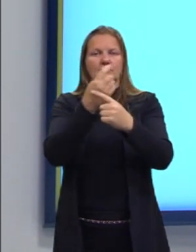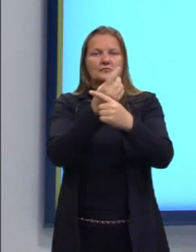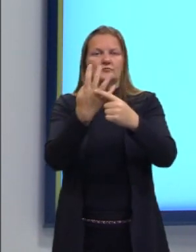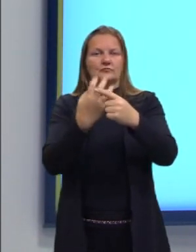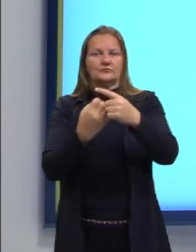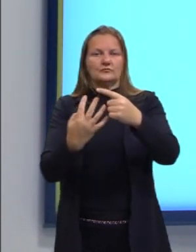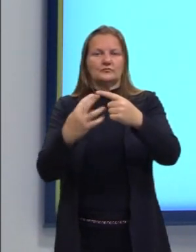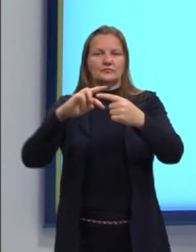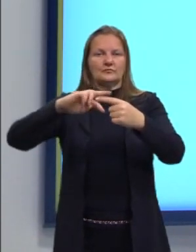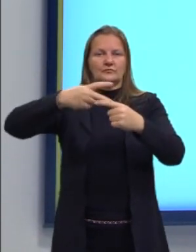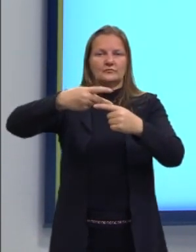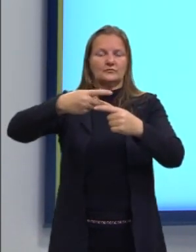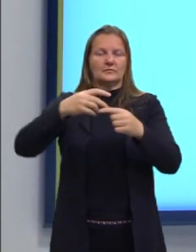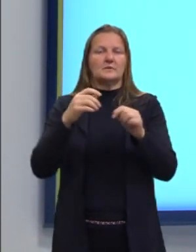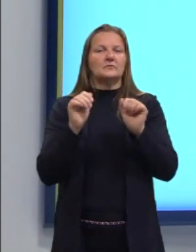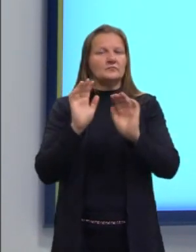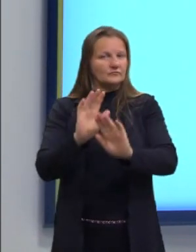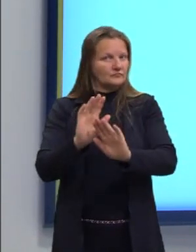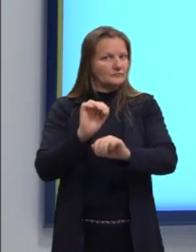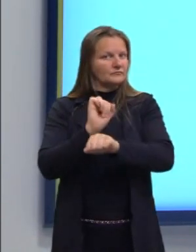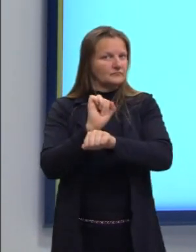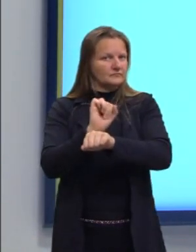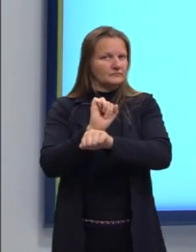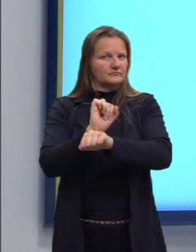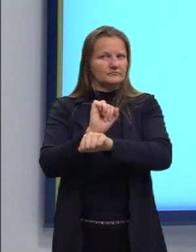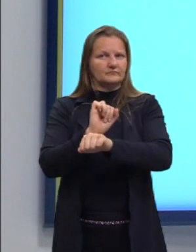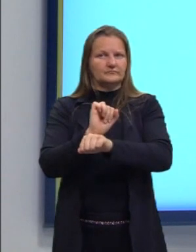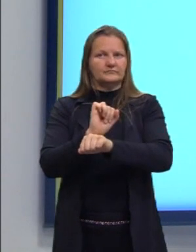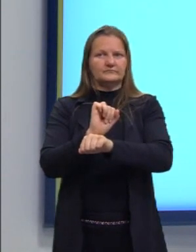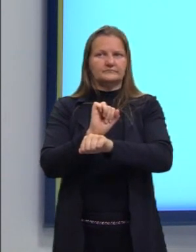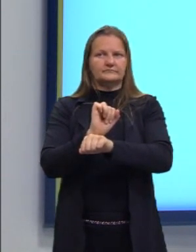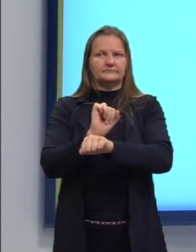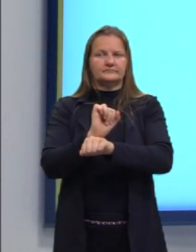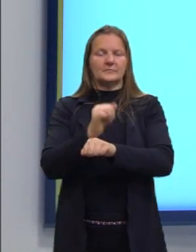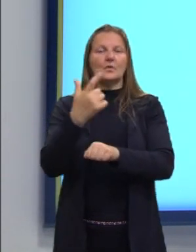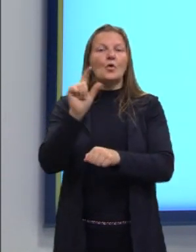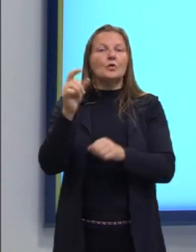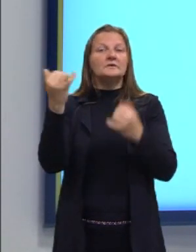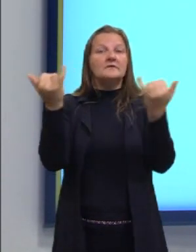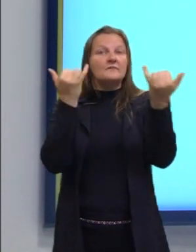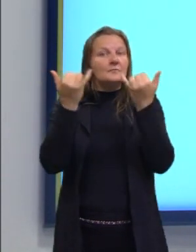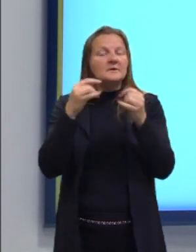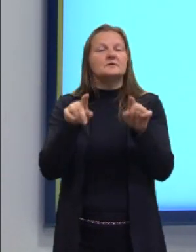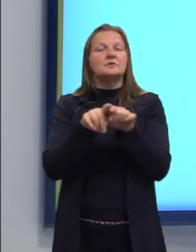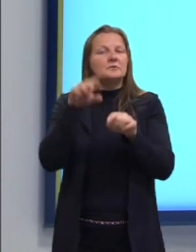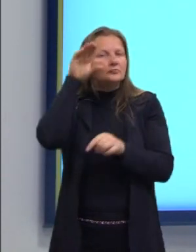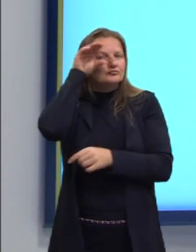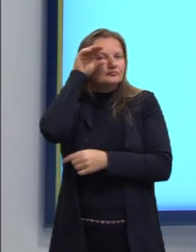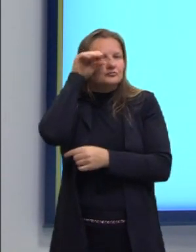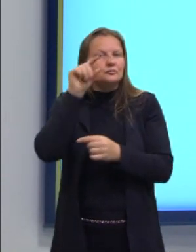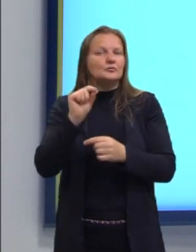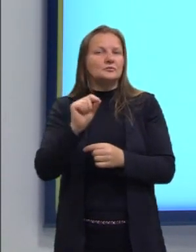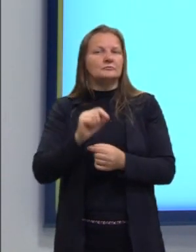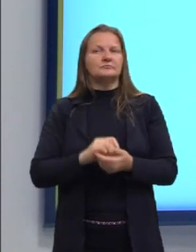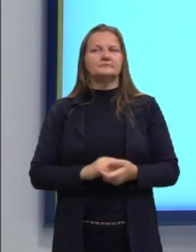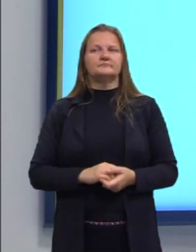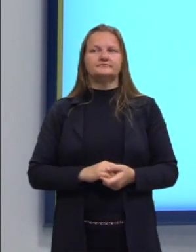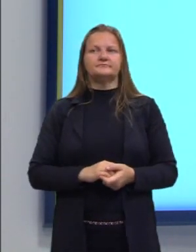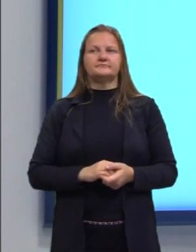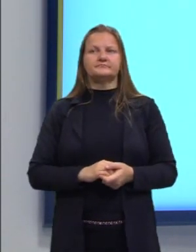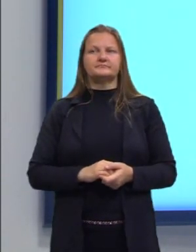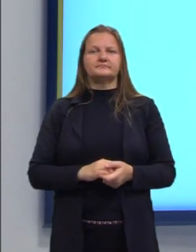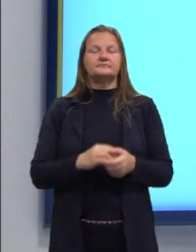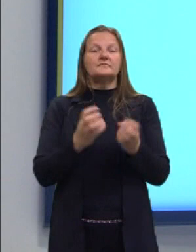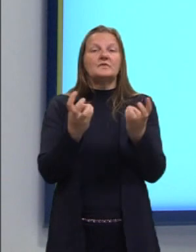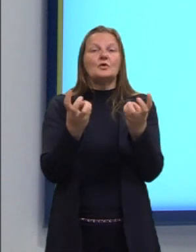Então, por enquanto, eu vou deixar ele assim. Agora, outra informação que eu observei, é o seguinte, o total de